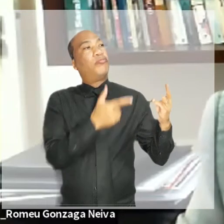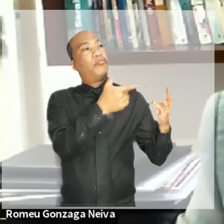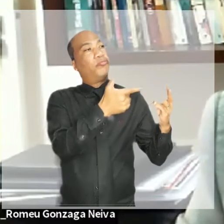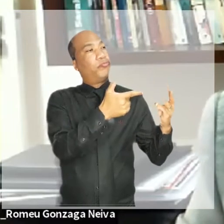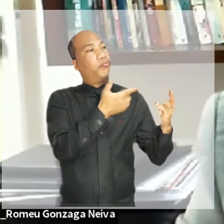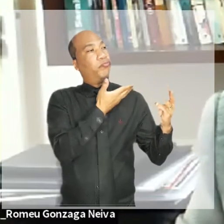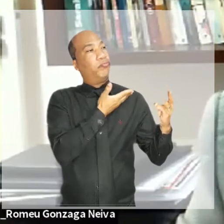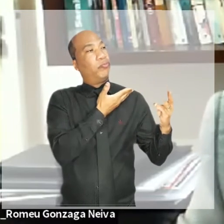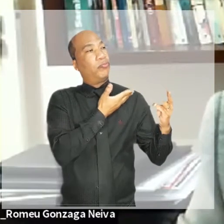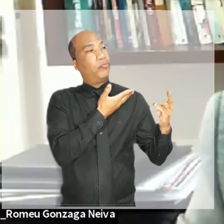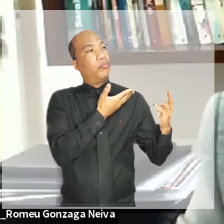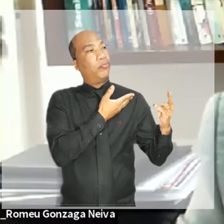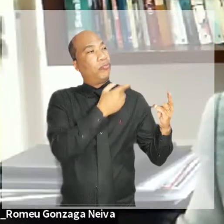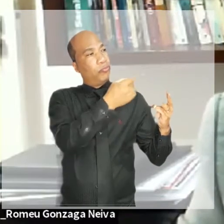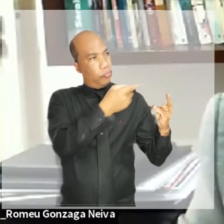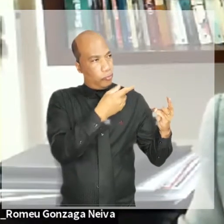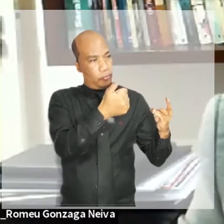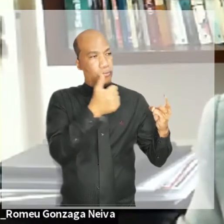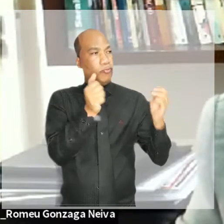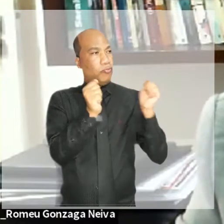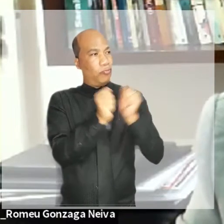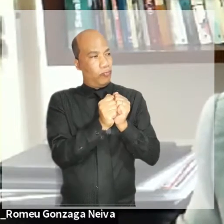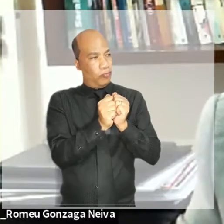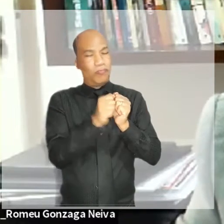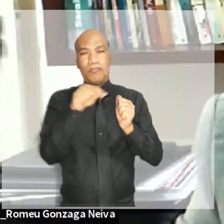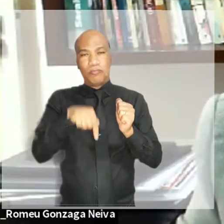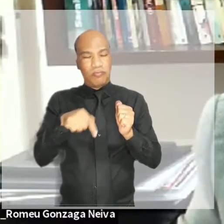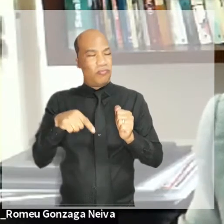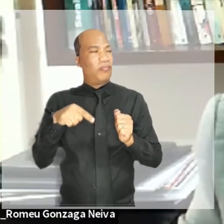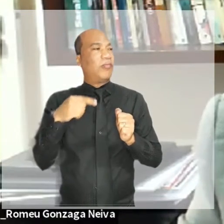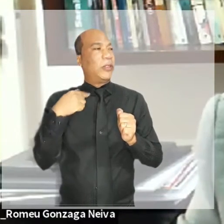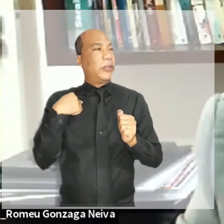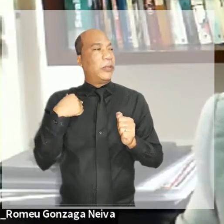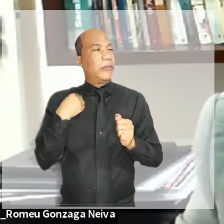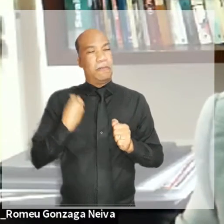dividem comigo as dificuldades de